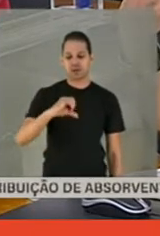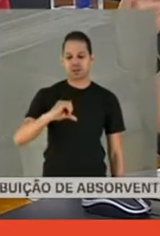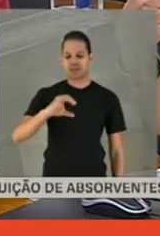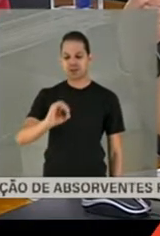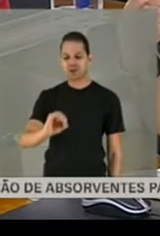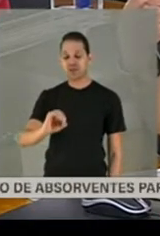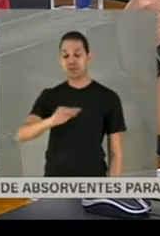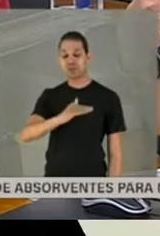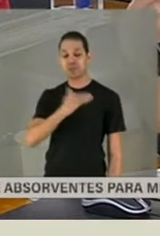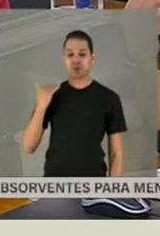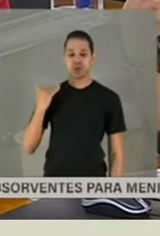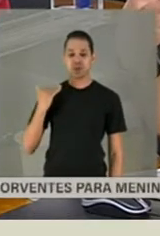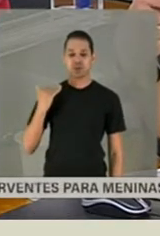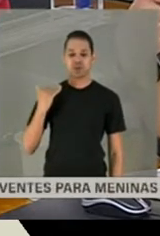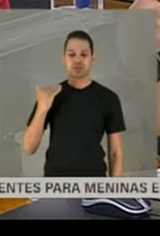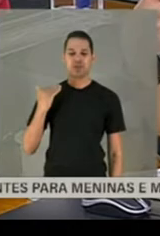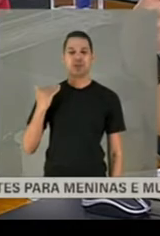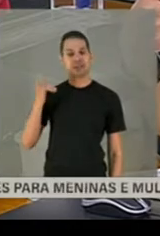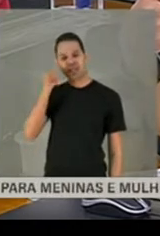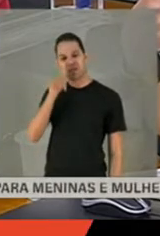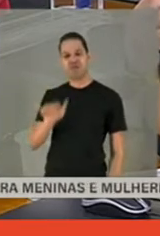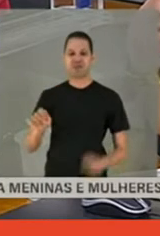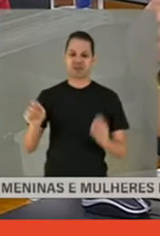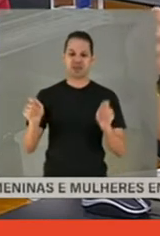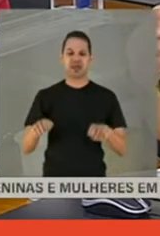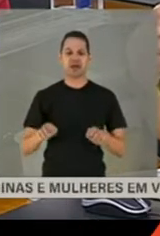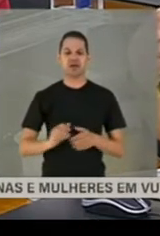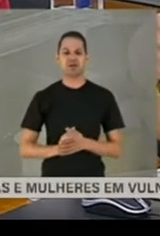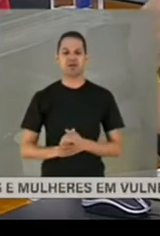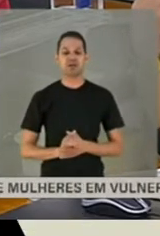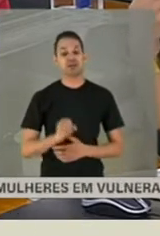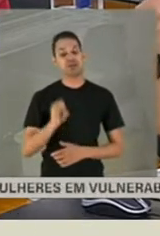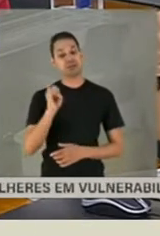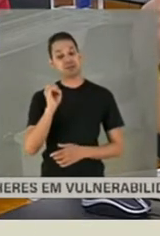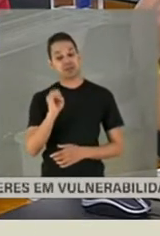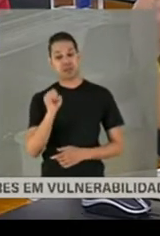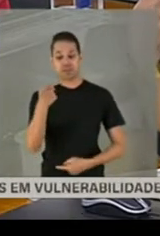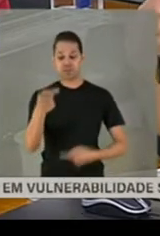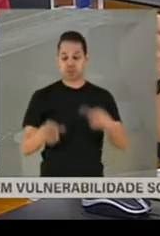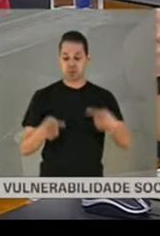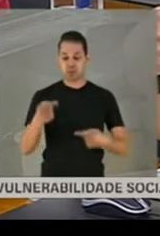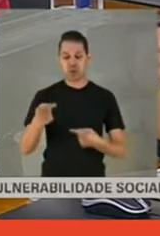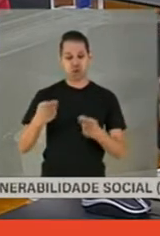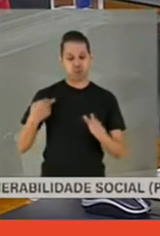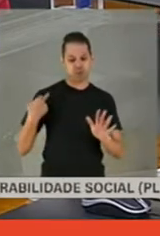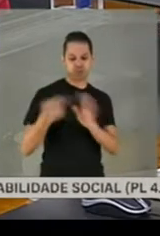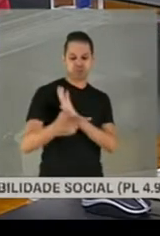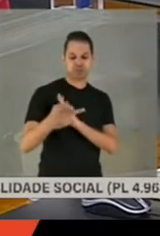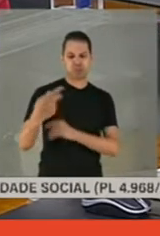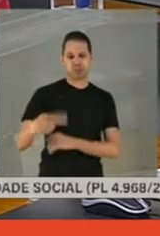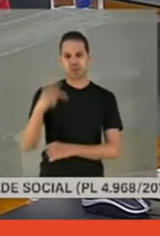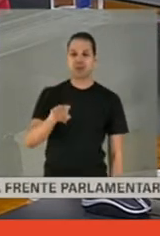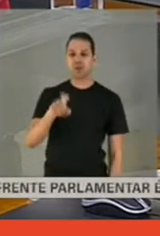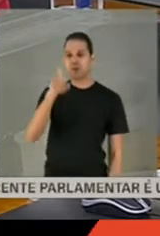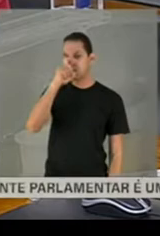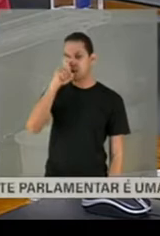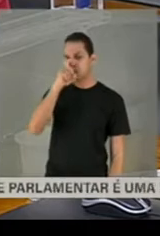mortes eram evitáveis. Não fosse essa política de extermínio do povo brasileiro.